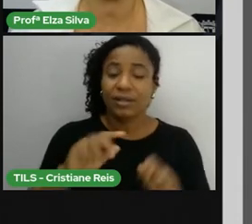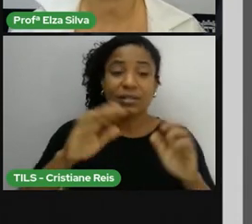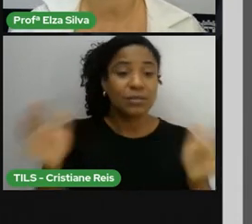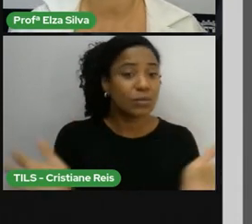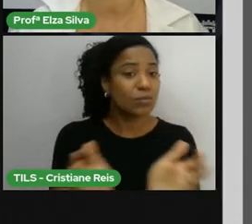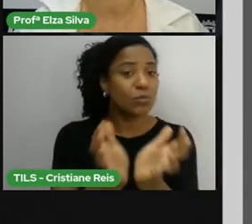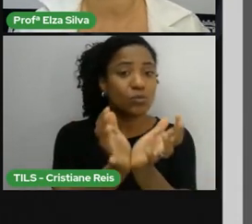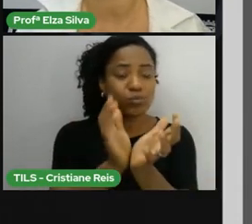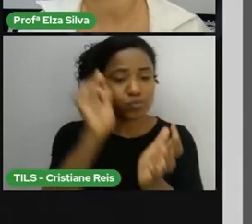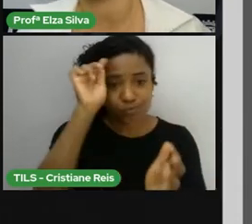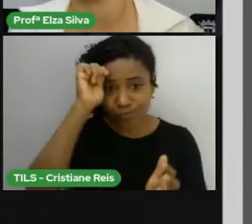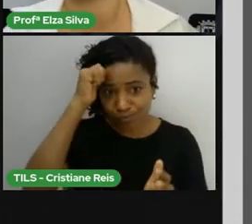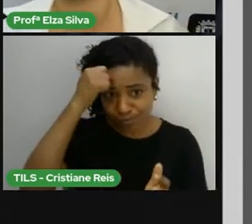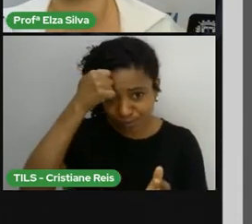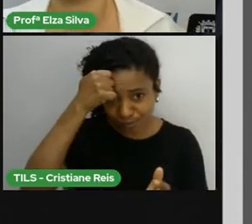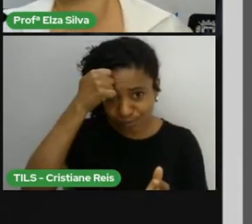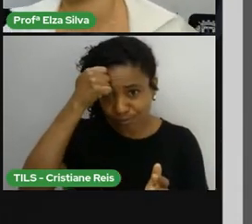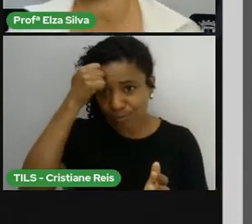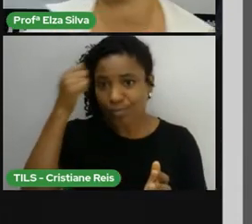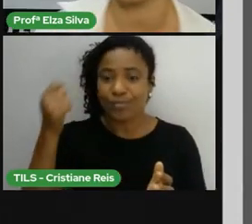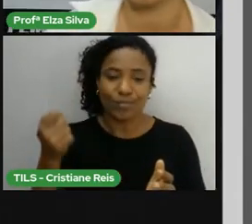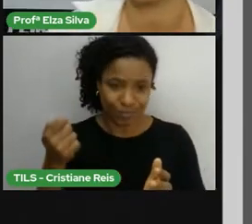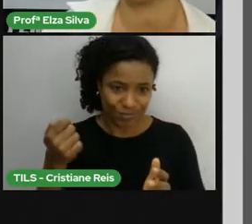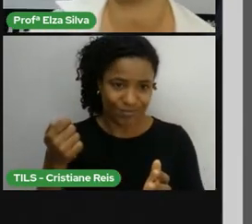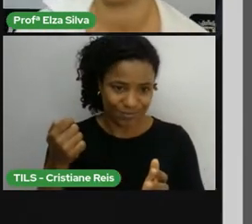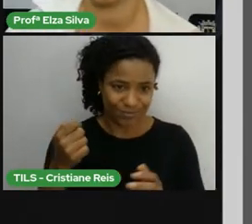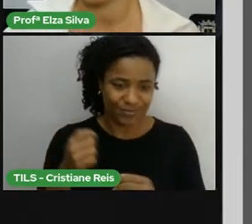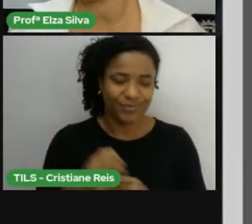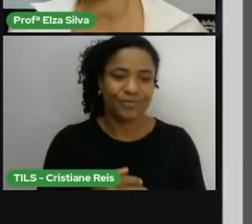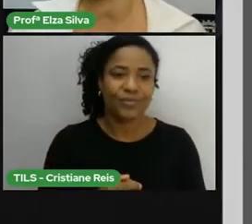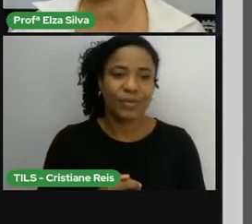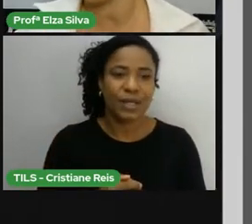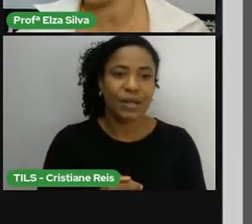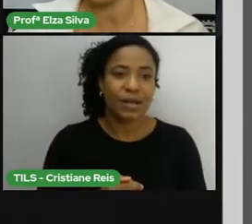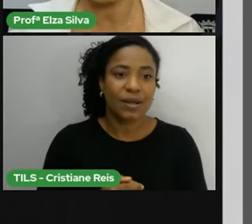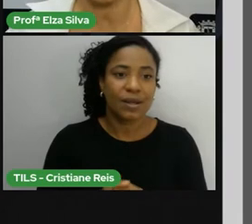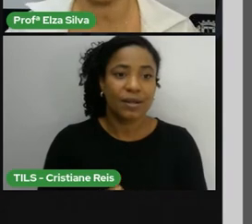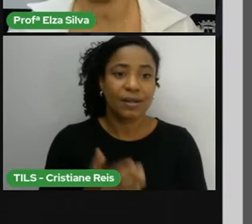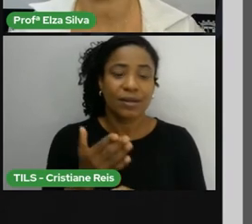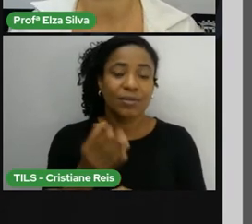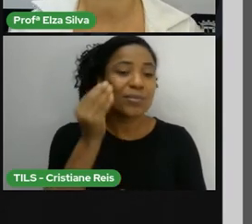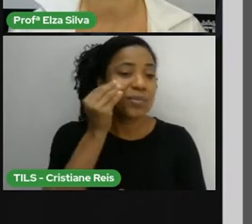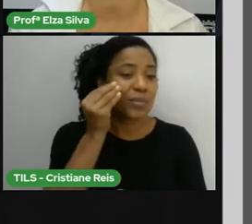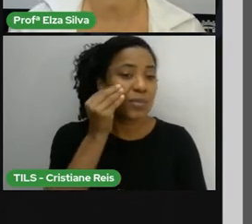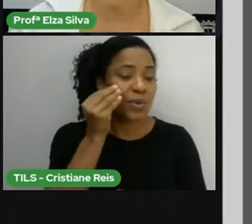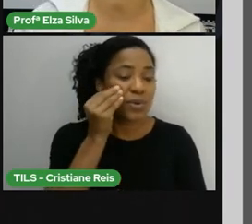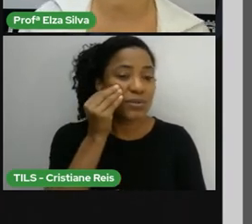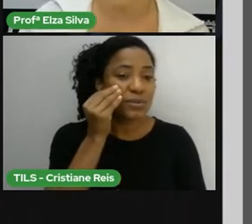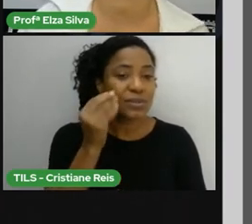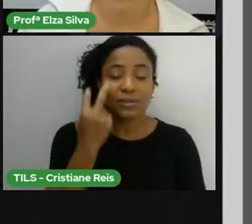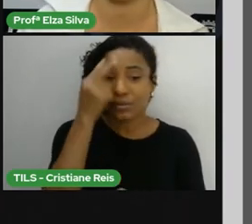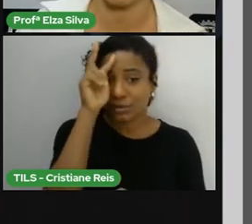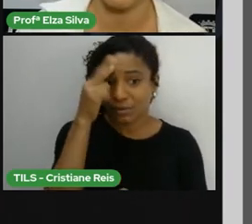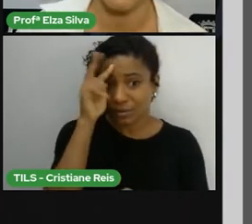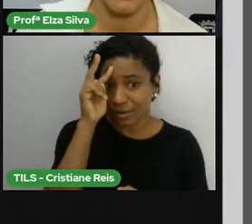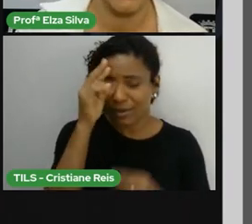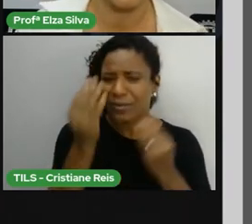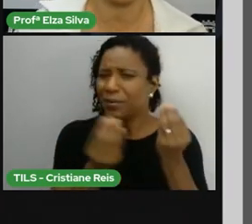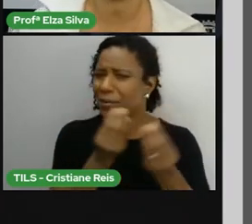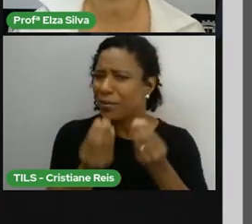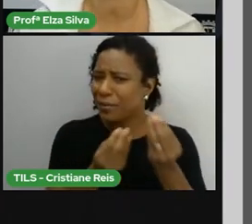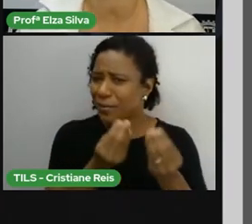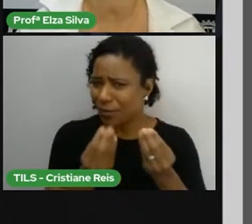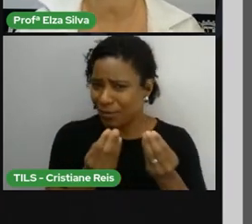Aqui nós temos uma história interessante. É uma história de discriminação racial às avessas